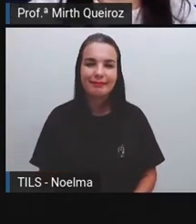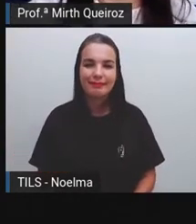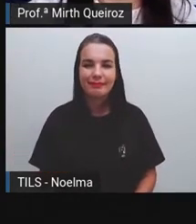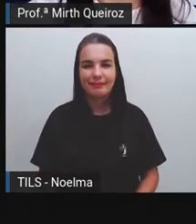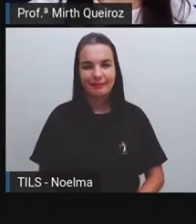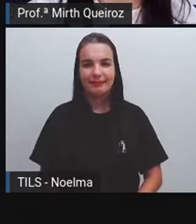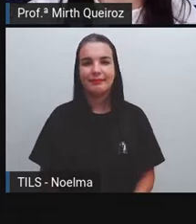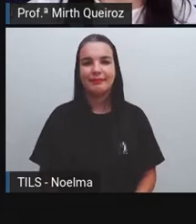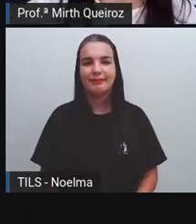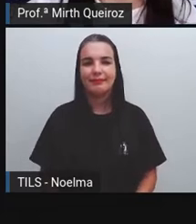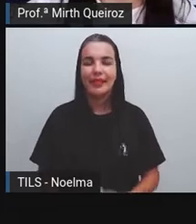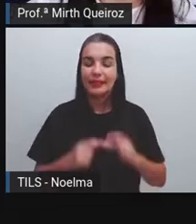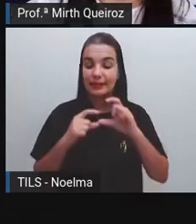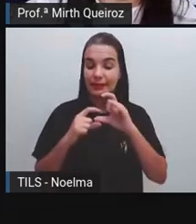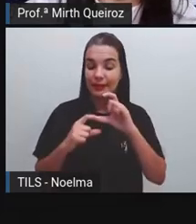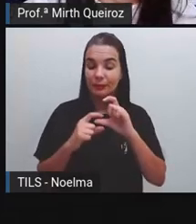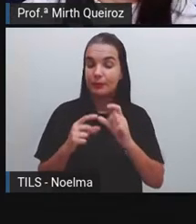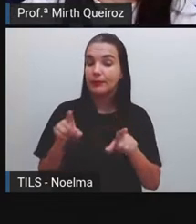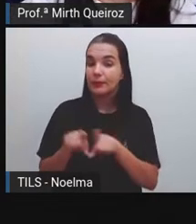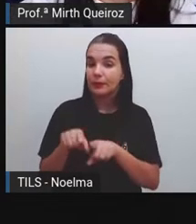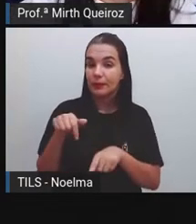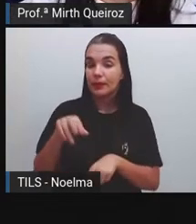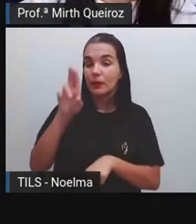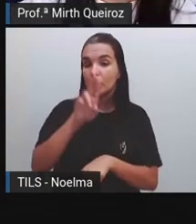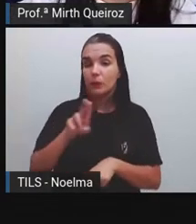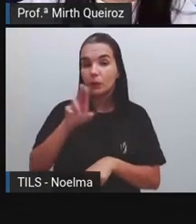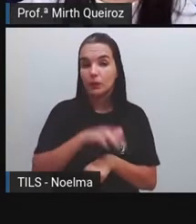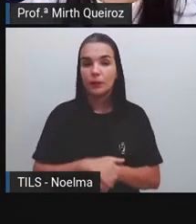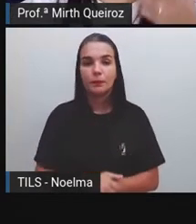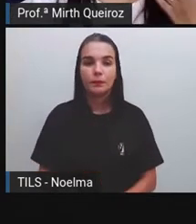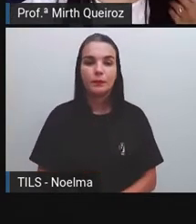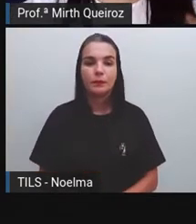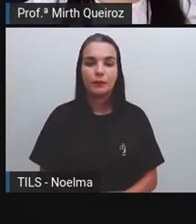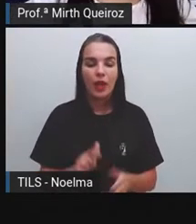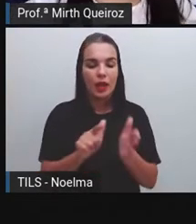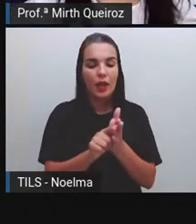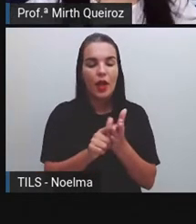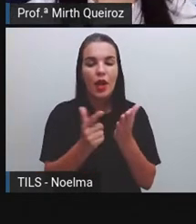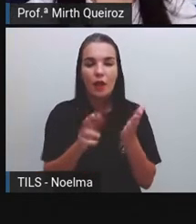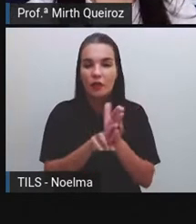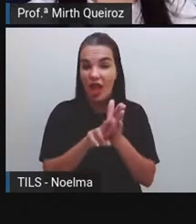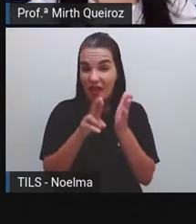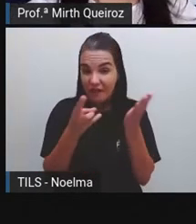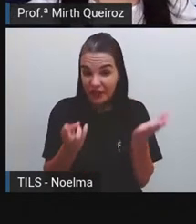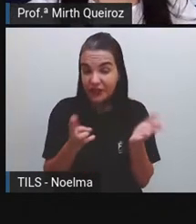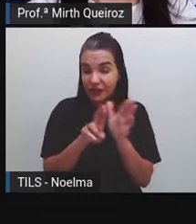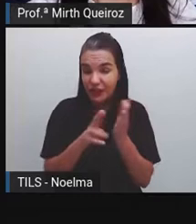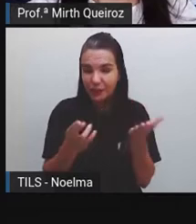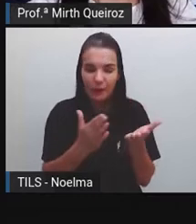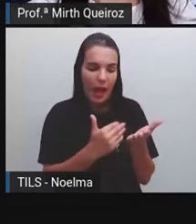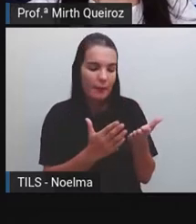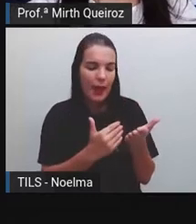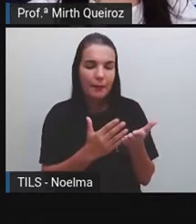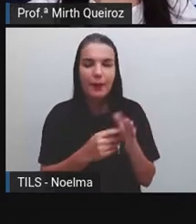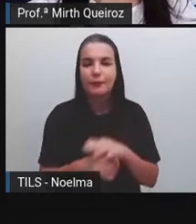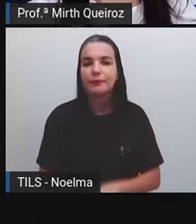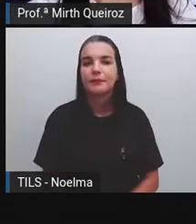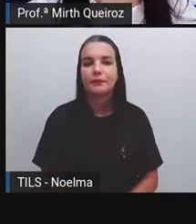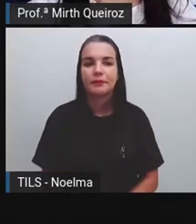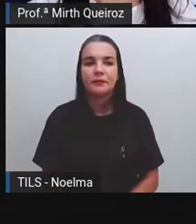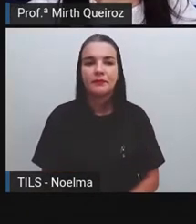termo gibi para se referir a esse tipo de texto.